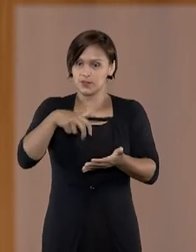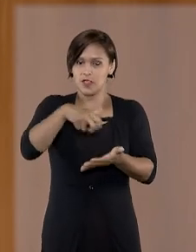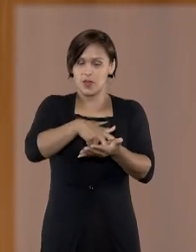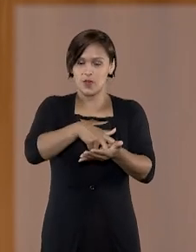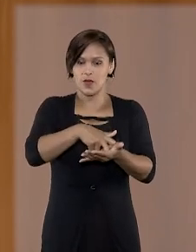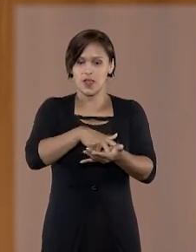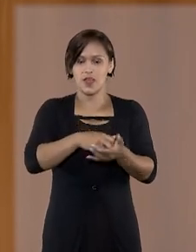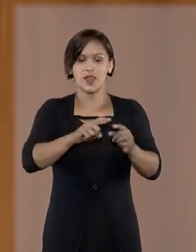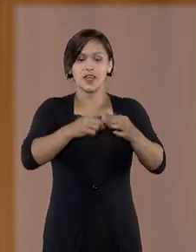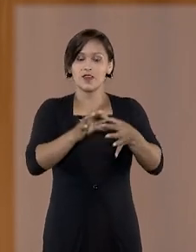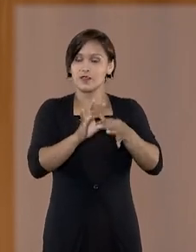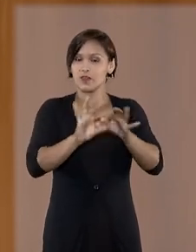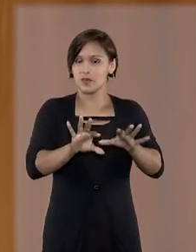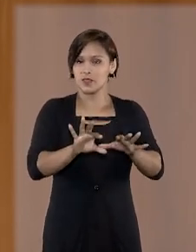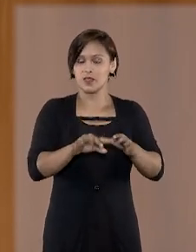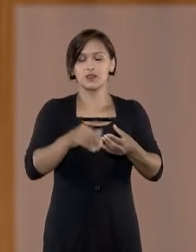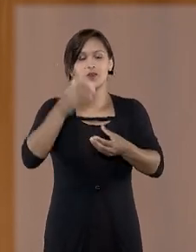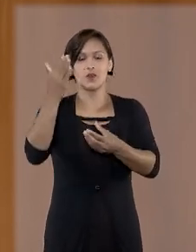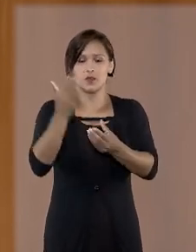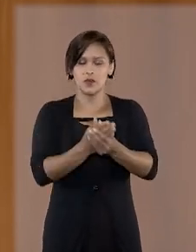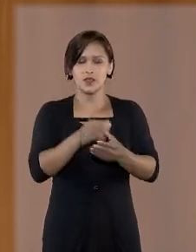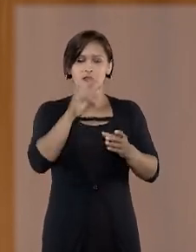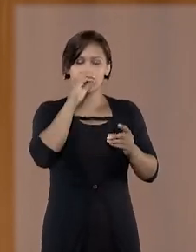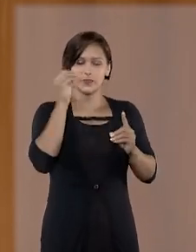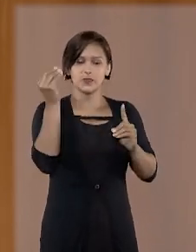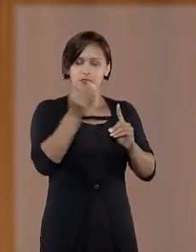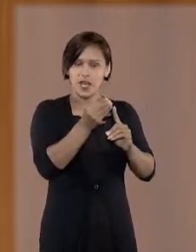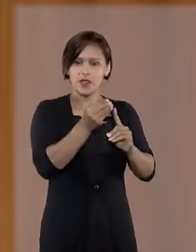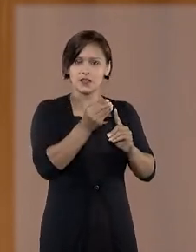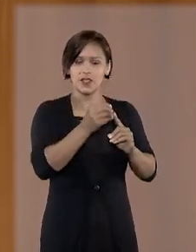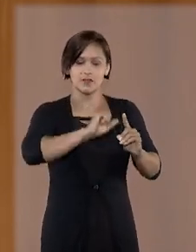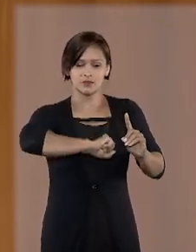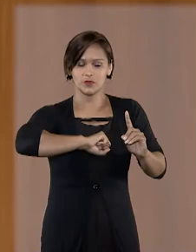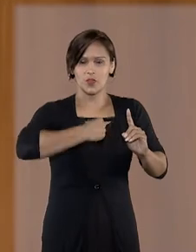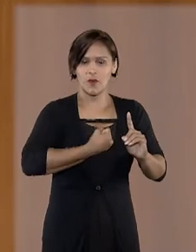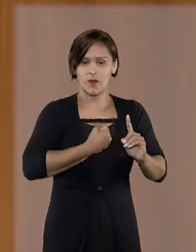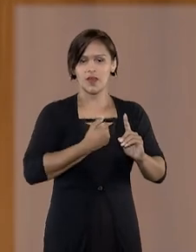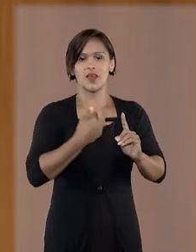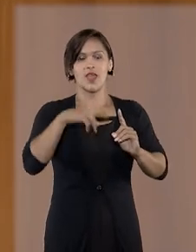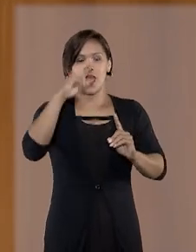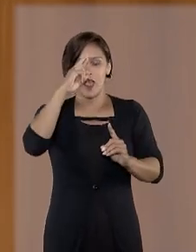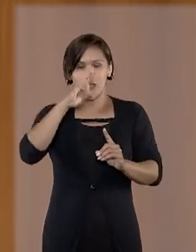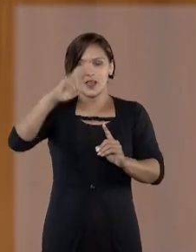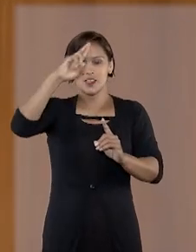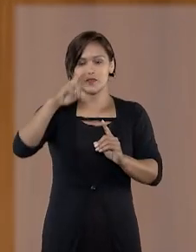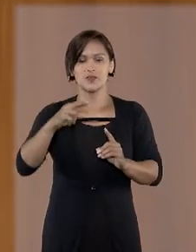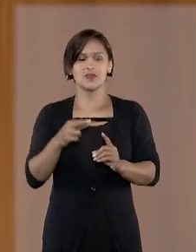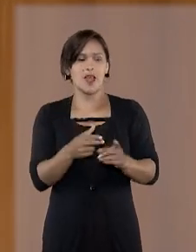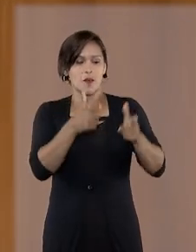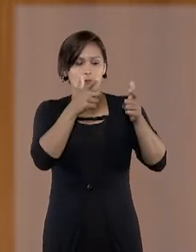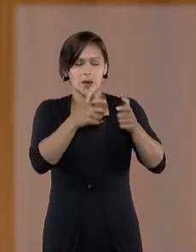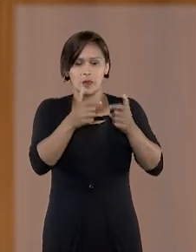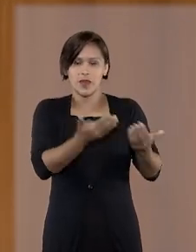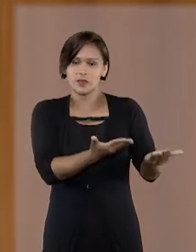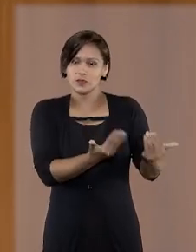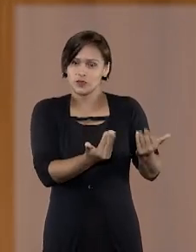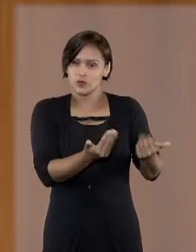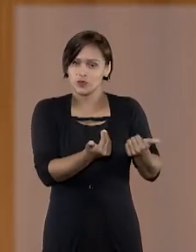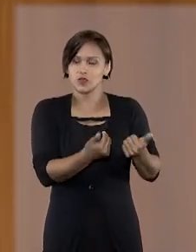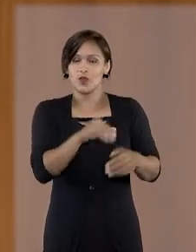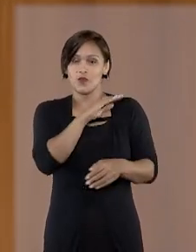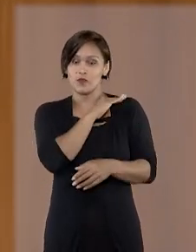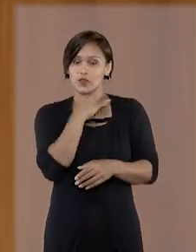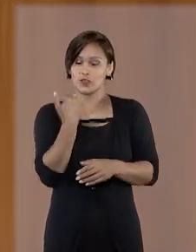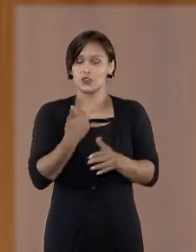na qual foi absolvido. Segundo o processo, o acusado por vingança teria sido responsável pela morte a tiros de um adolescente que